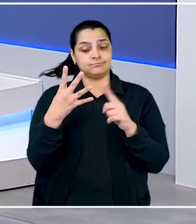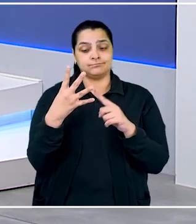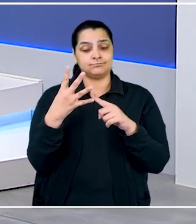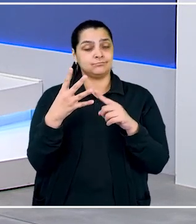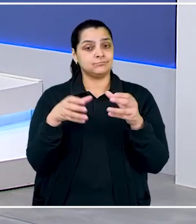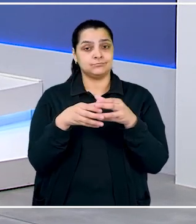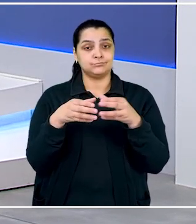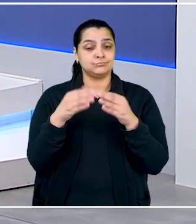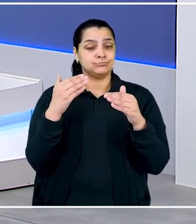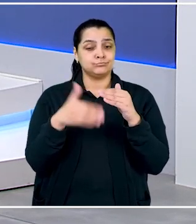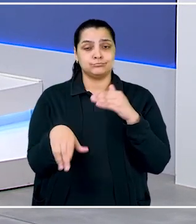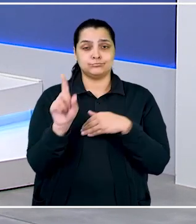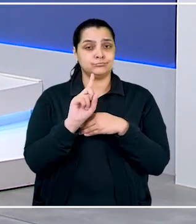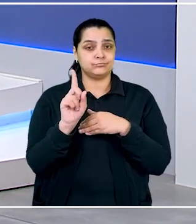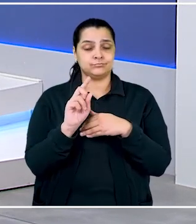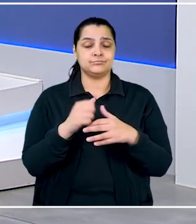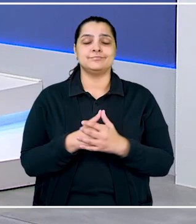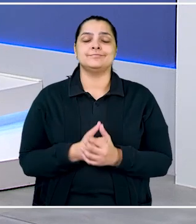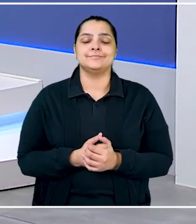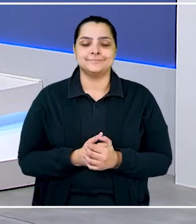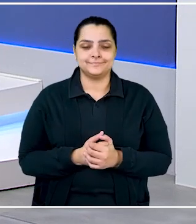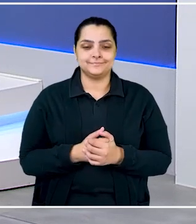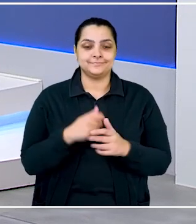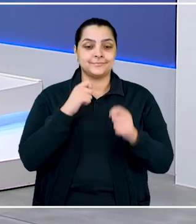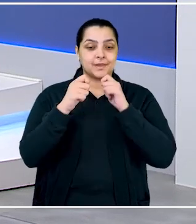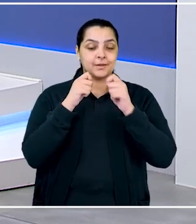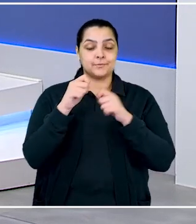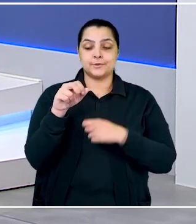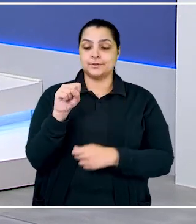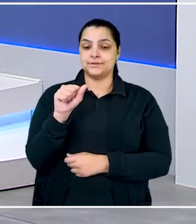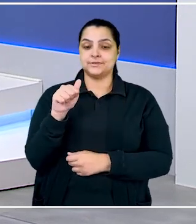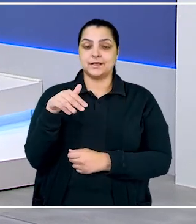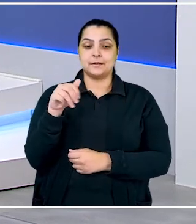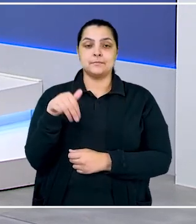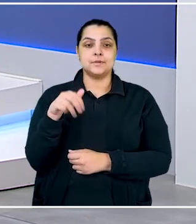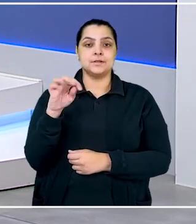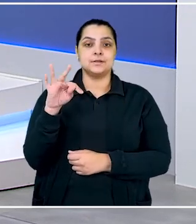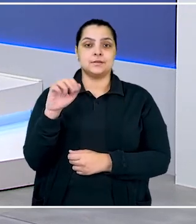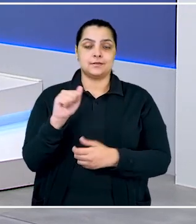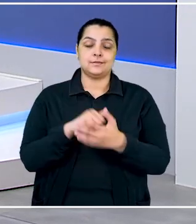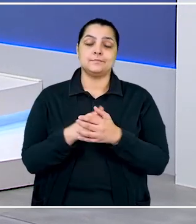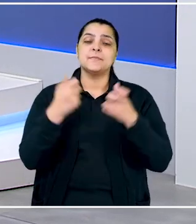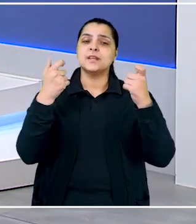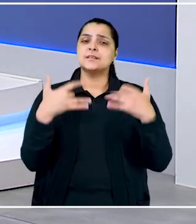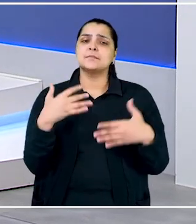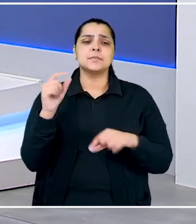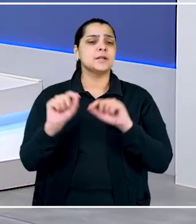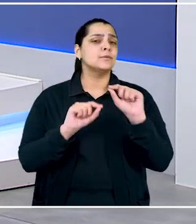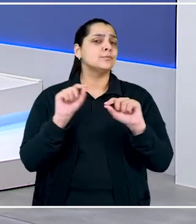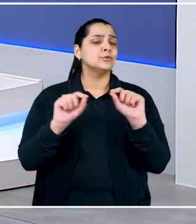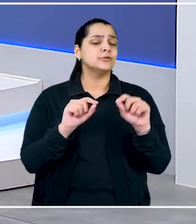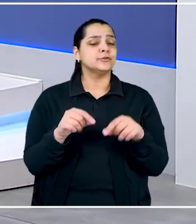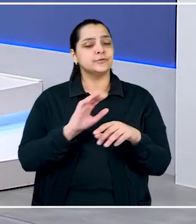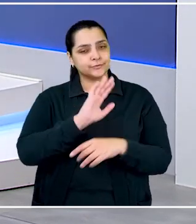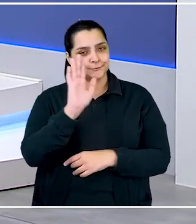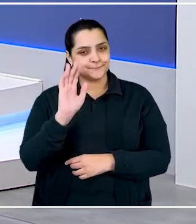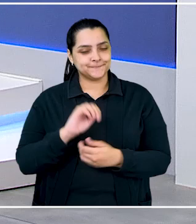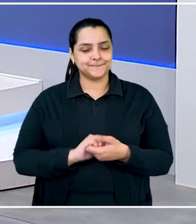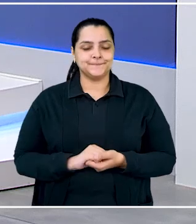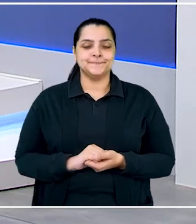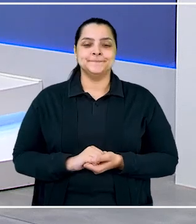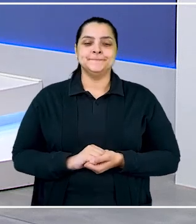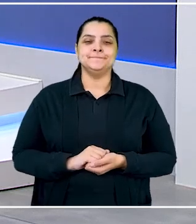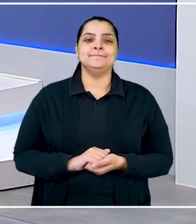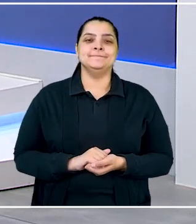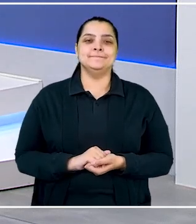a quarta turma não concordou com o argumento. A repórter Samanta Flor tem os detalhes dessa decisão e explica o motivo pra gente. Oi, Samanta.